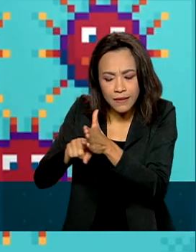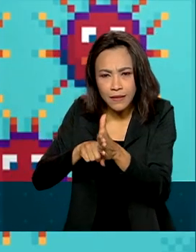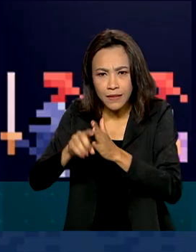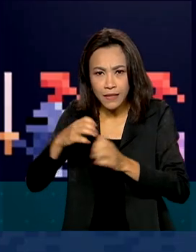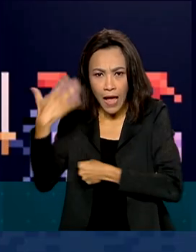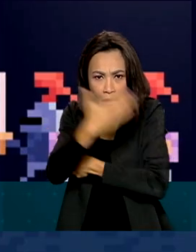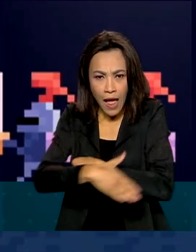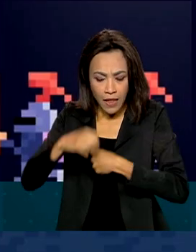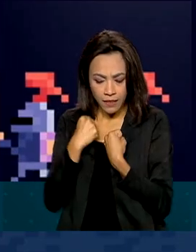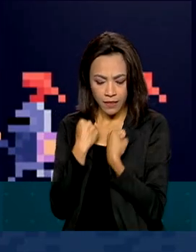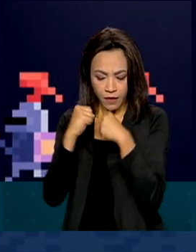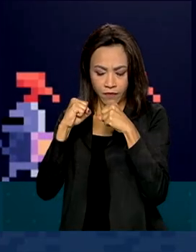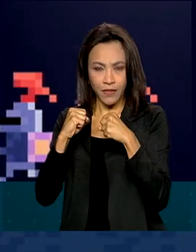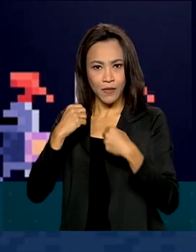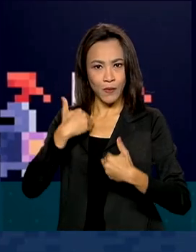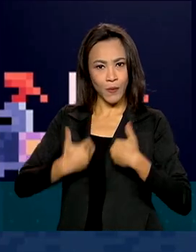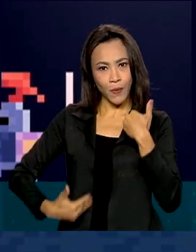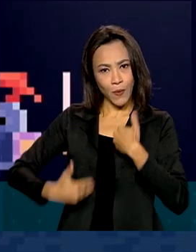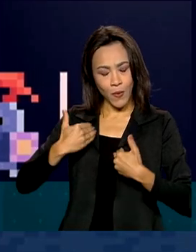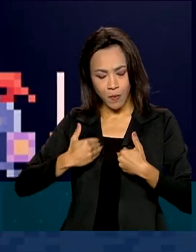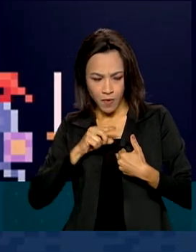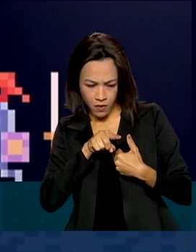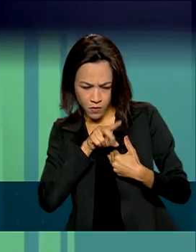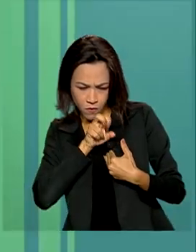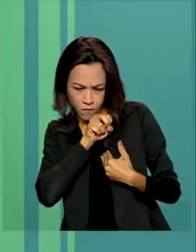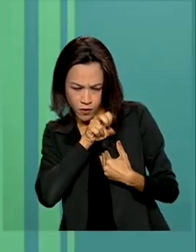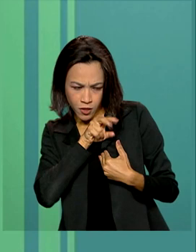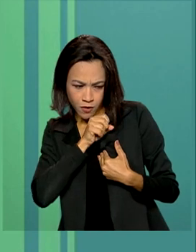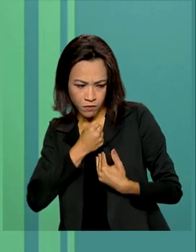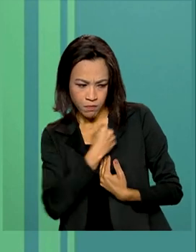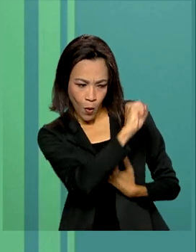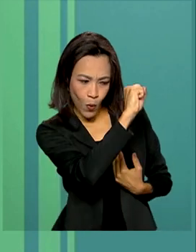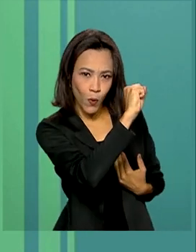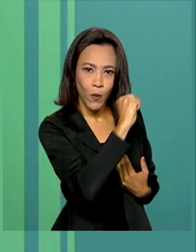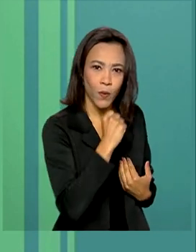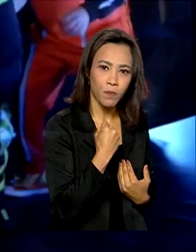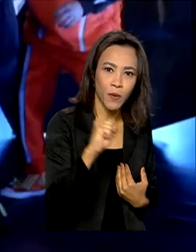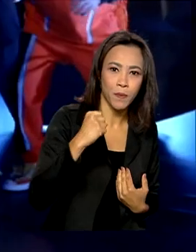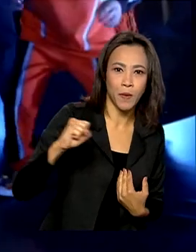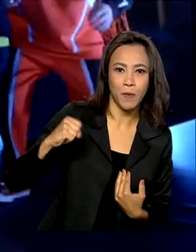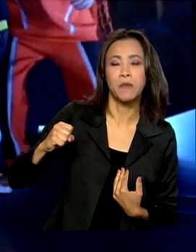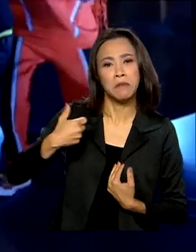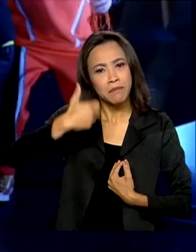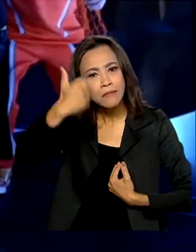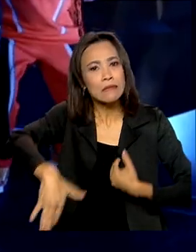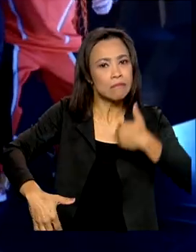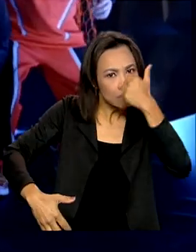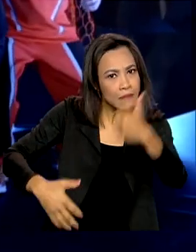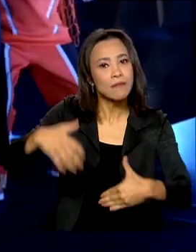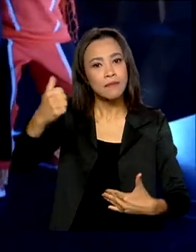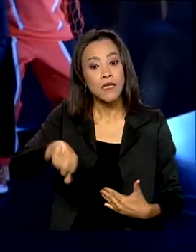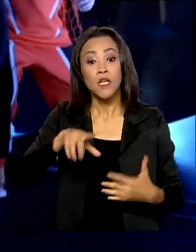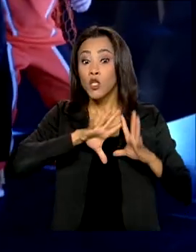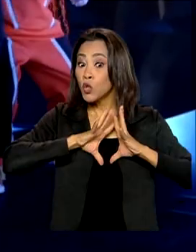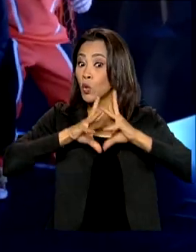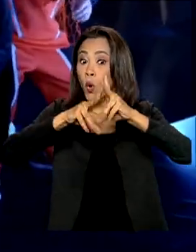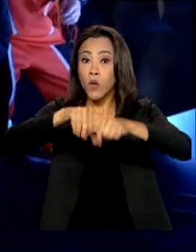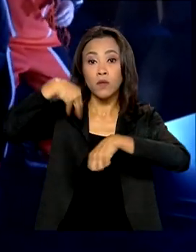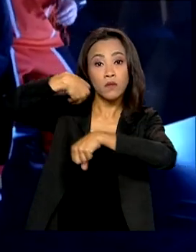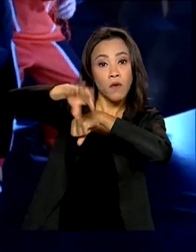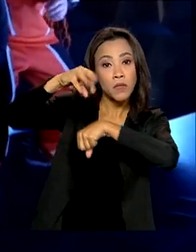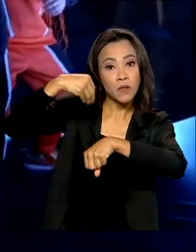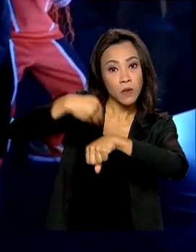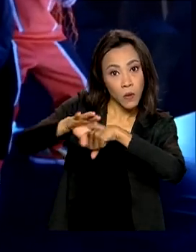defesas do organismo passem a reconhecer aquele vírus e produzir anticorpos. Todas as informações apresentadas